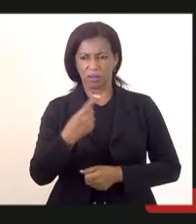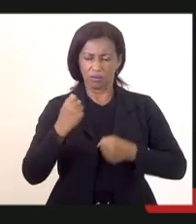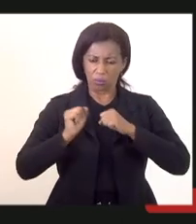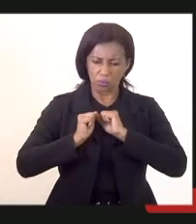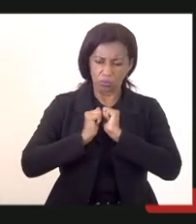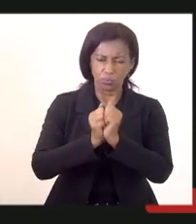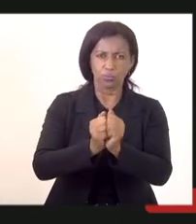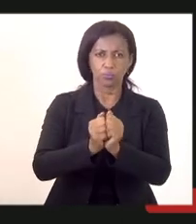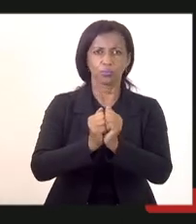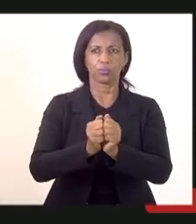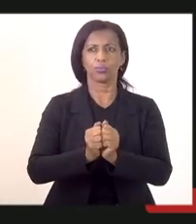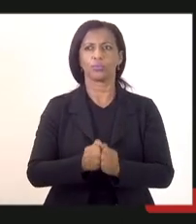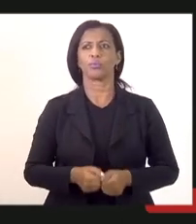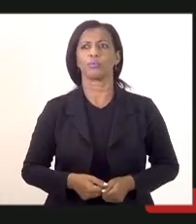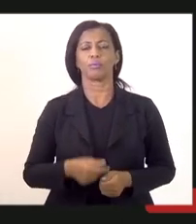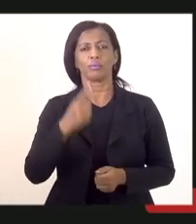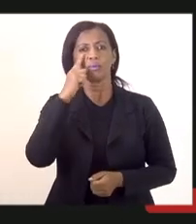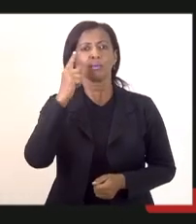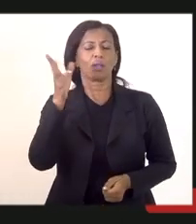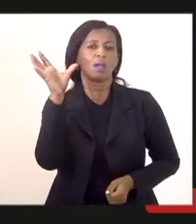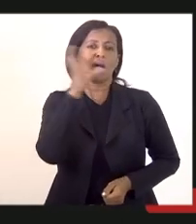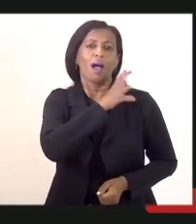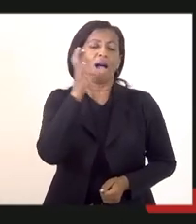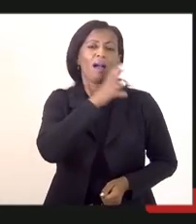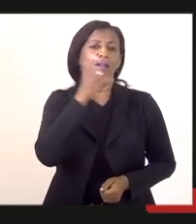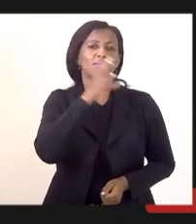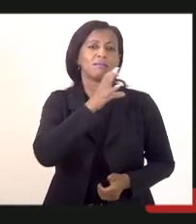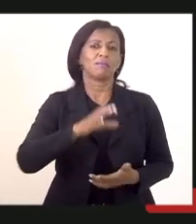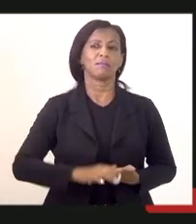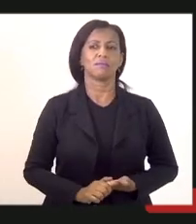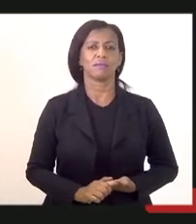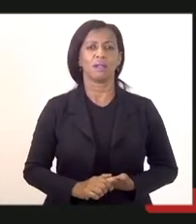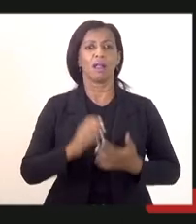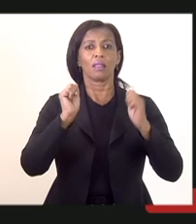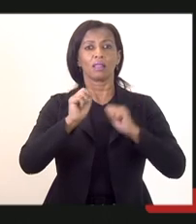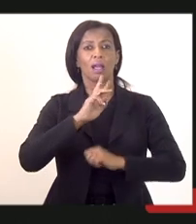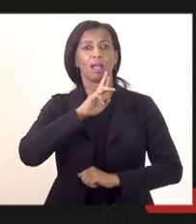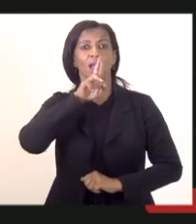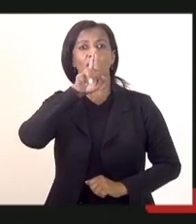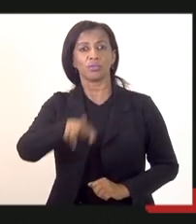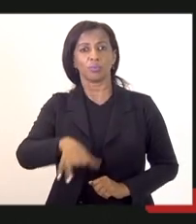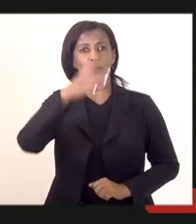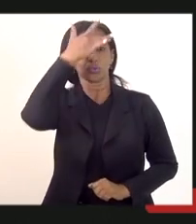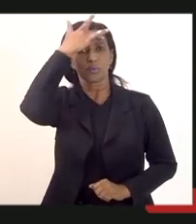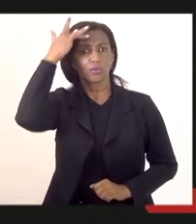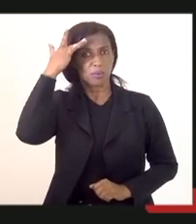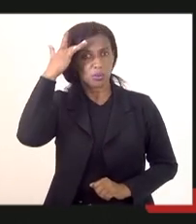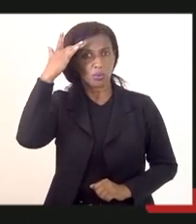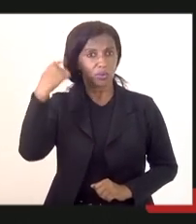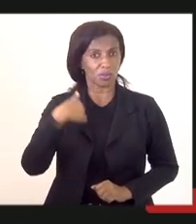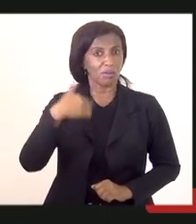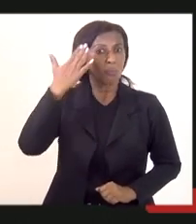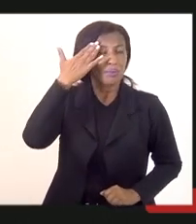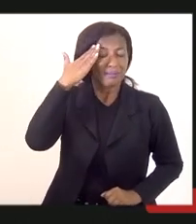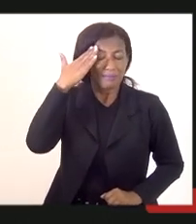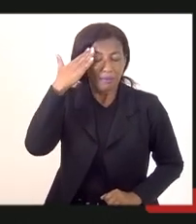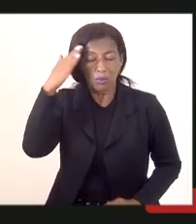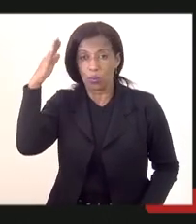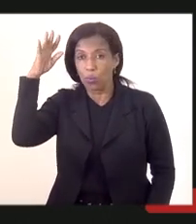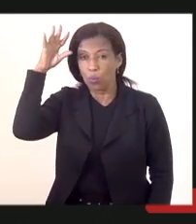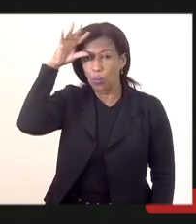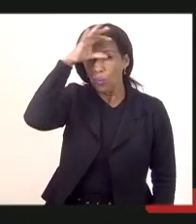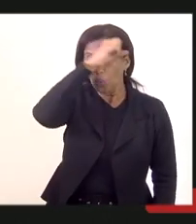tentando, no tempo mais rápido, dar a resposta para as pessoas que eu entendo, compreendo,